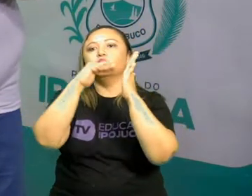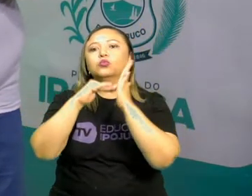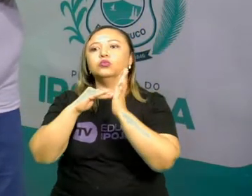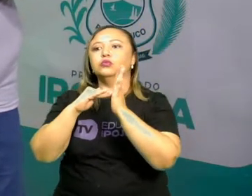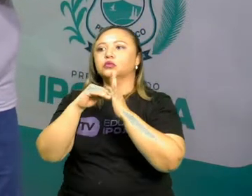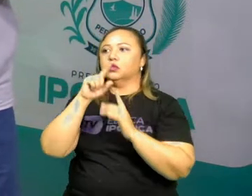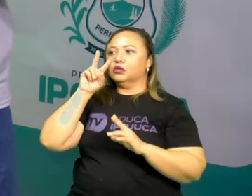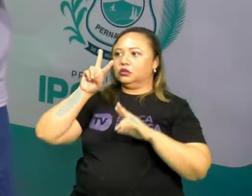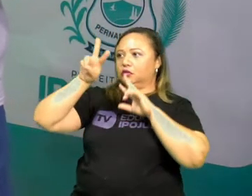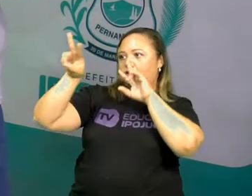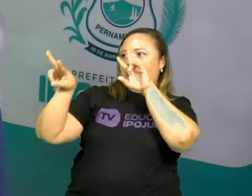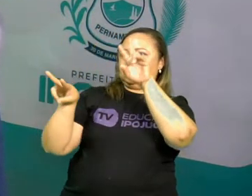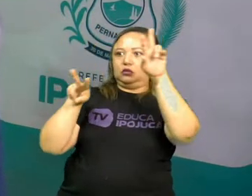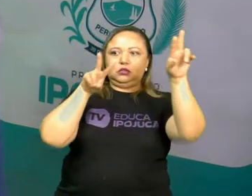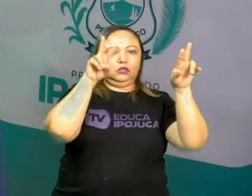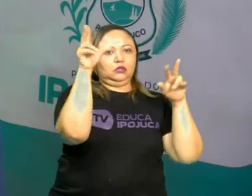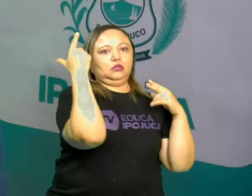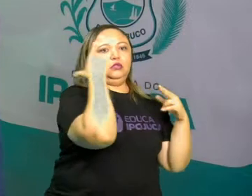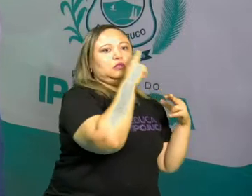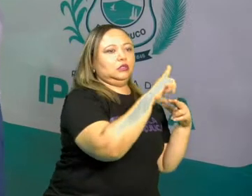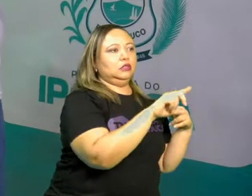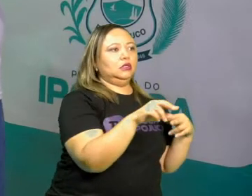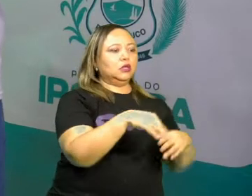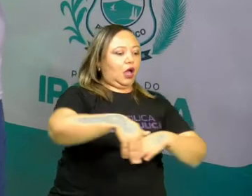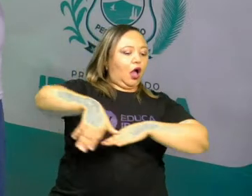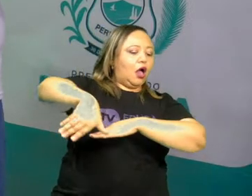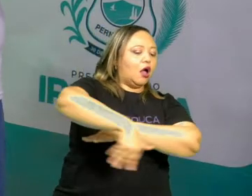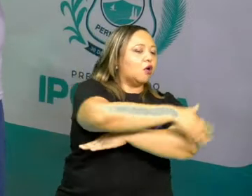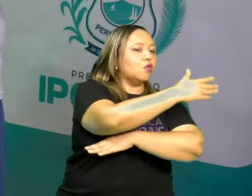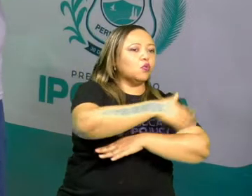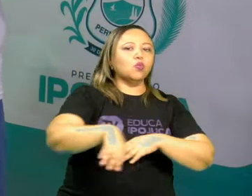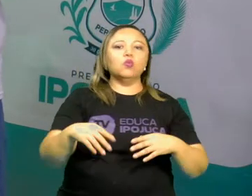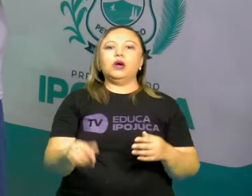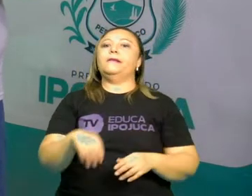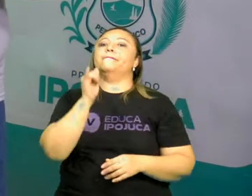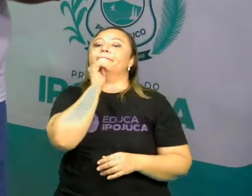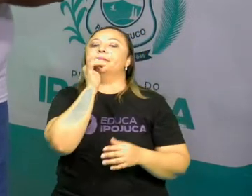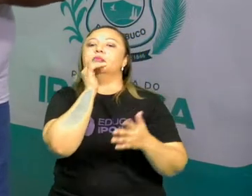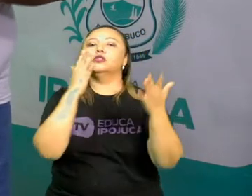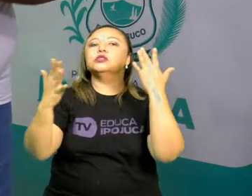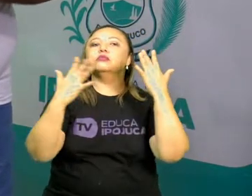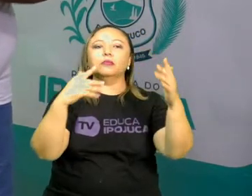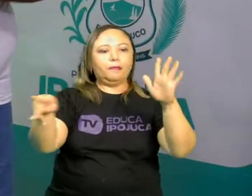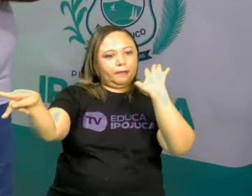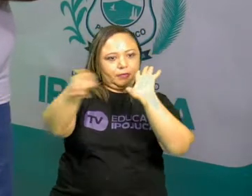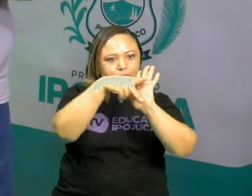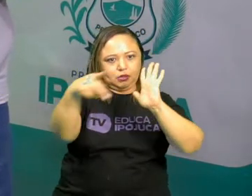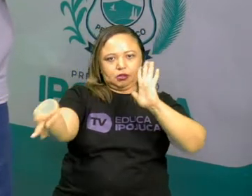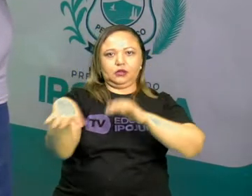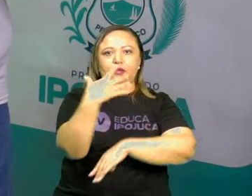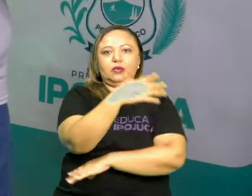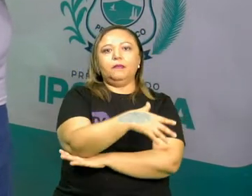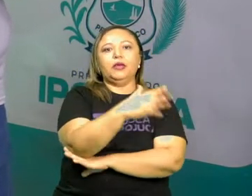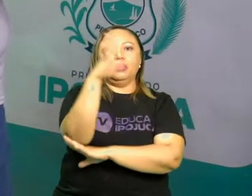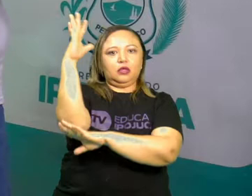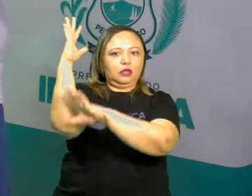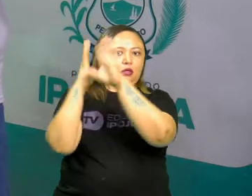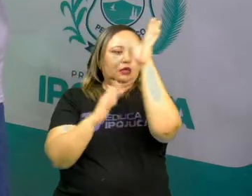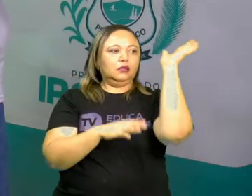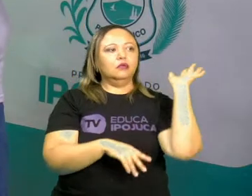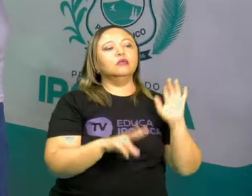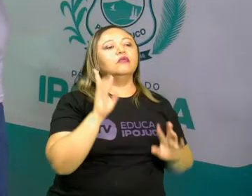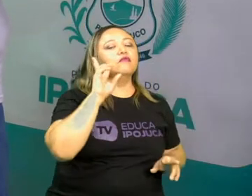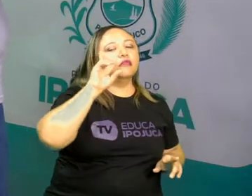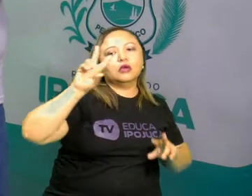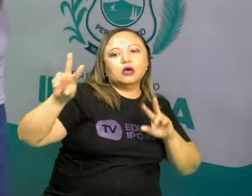ao alcance dos nossos olhos. A rua da sua casa, por exemplo, ela faz parte da paisagem. Então, vamos ver aqui